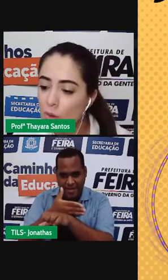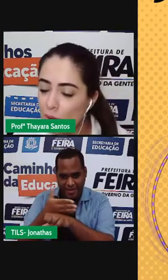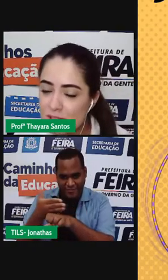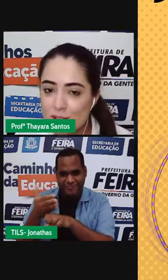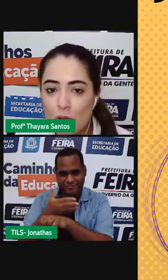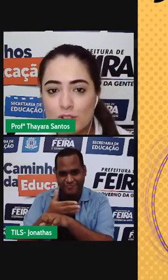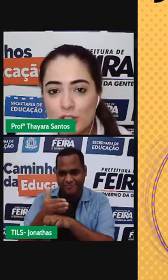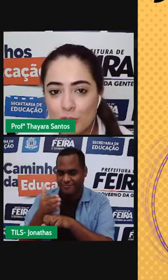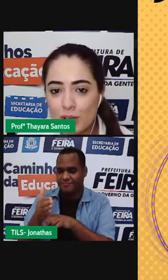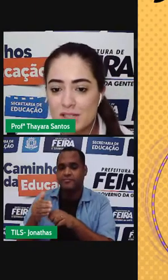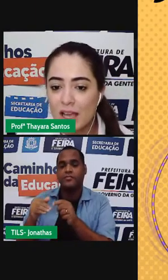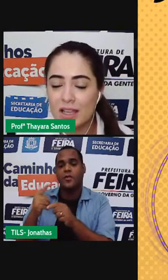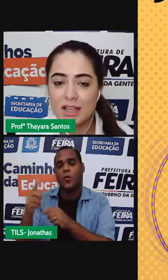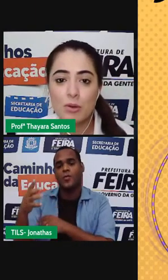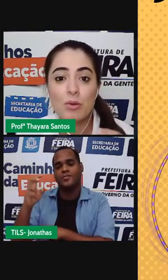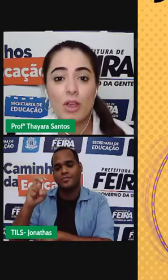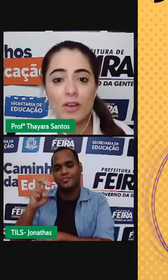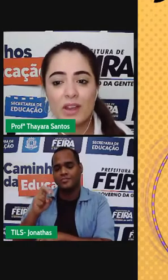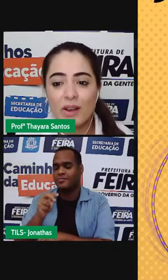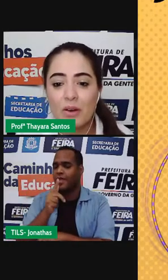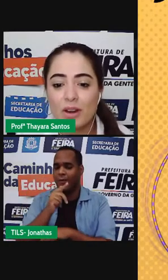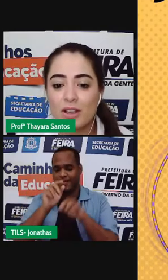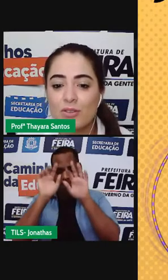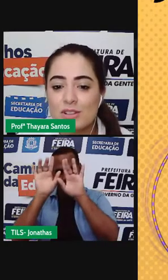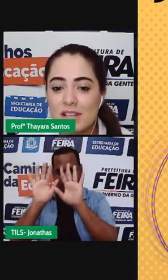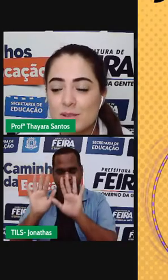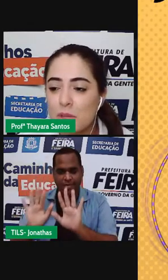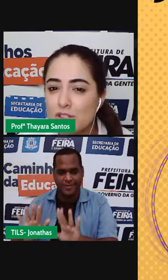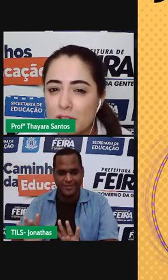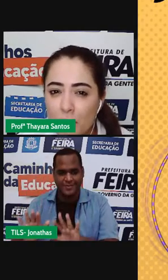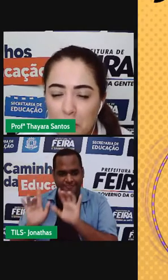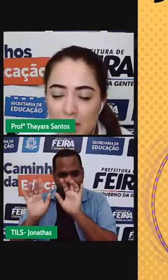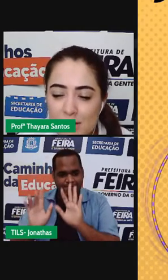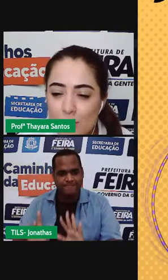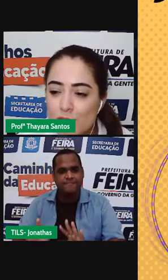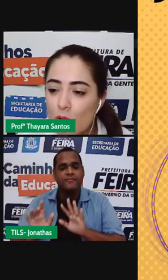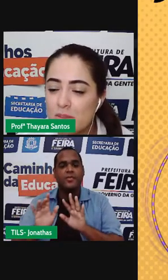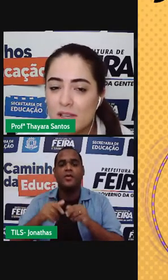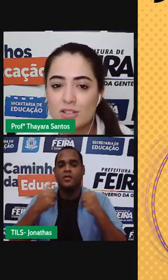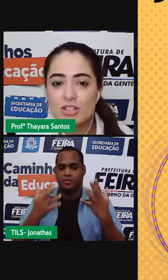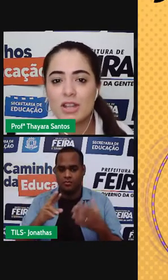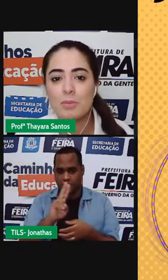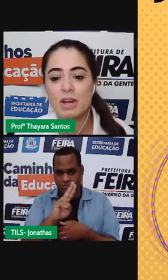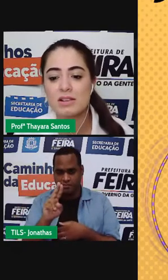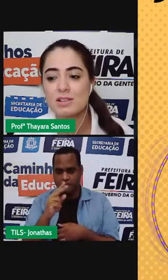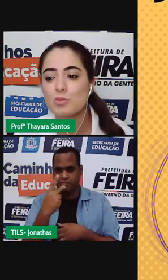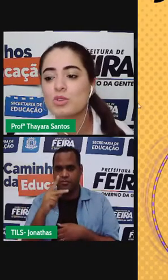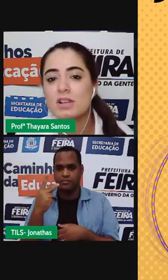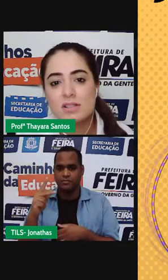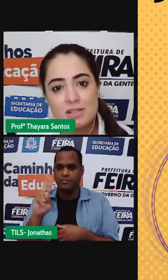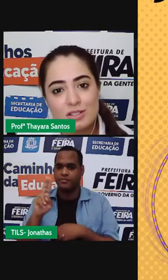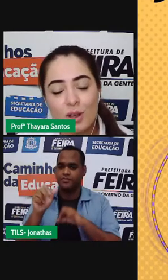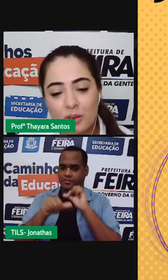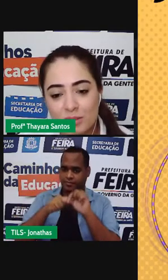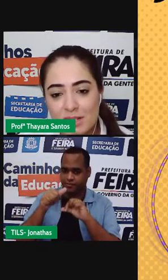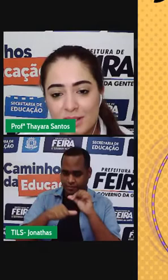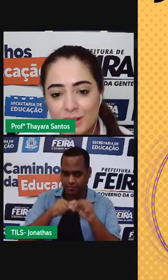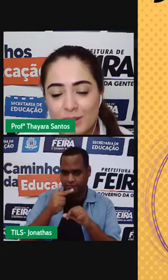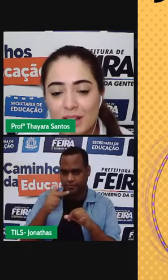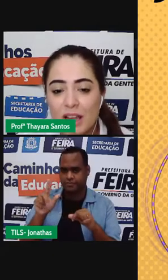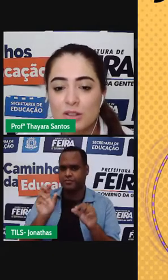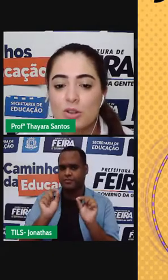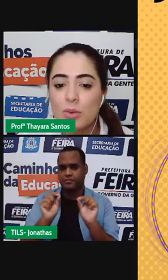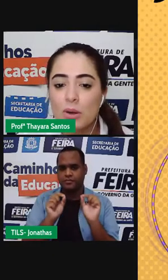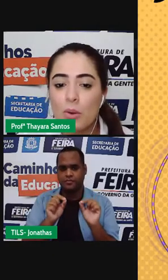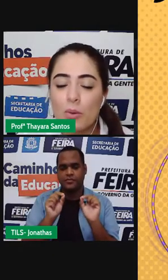com essas gotículas aí. O que eu quero agora é que vocês me digam quais são os nomes que a gente dá para essas mudanças que estão acontecendo.